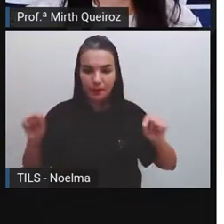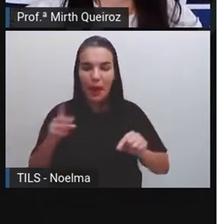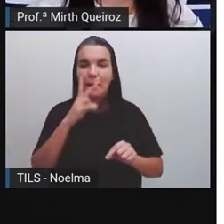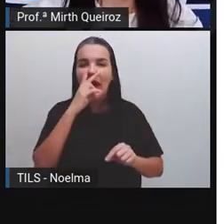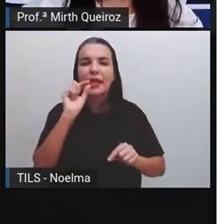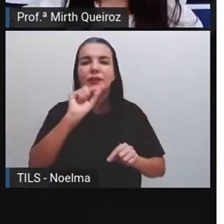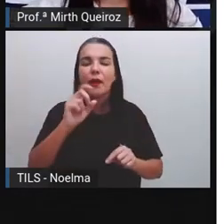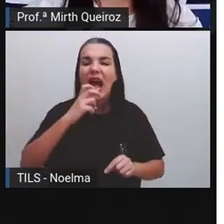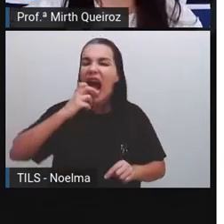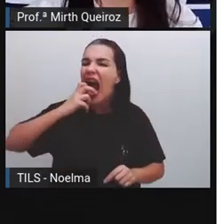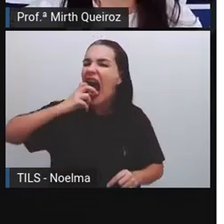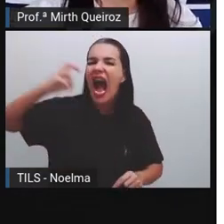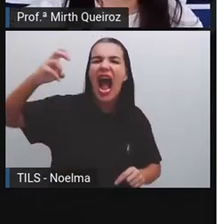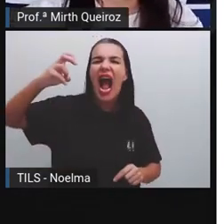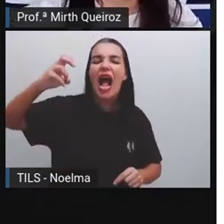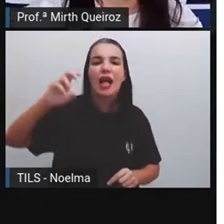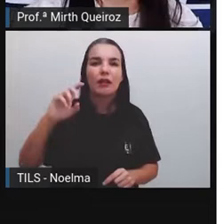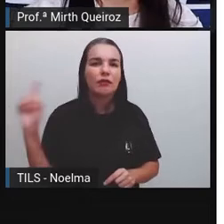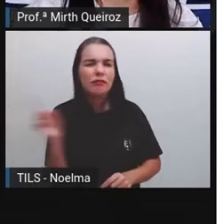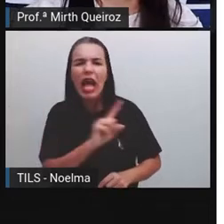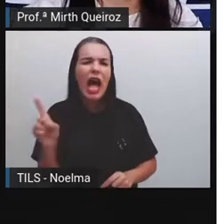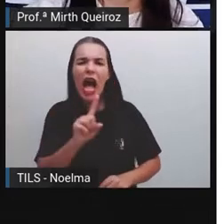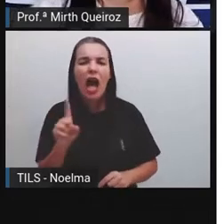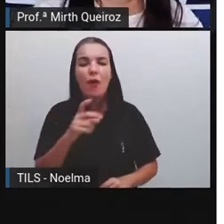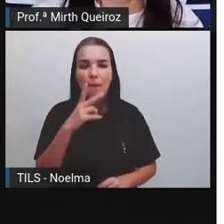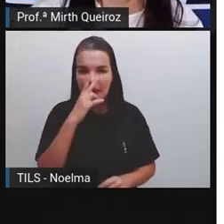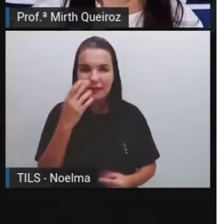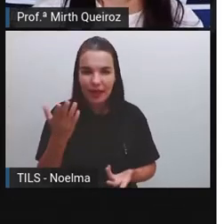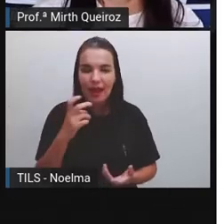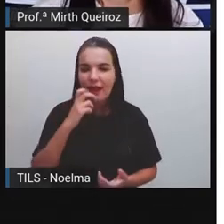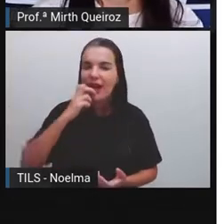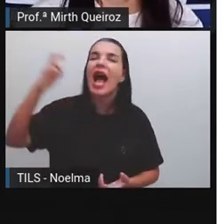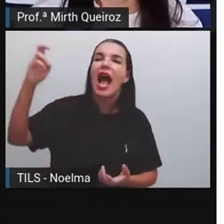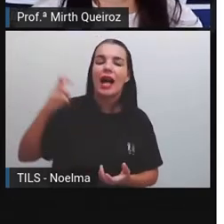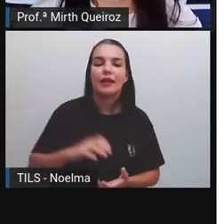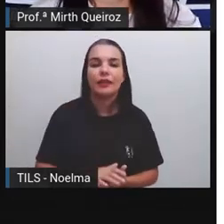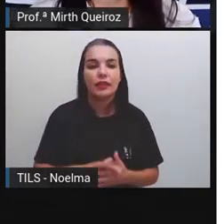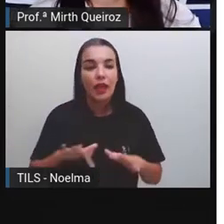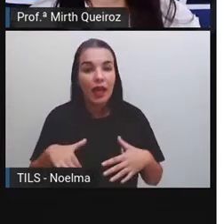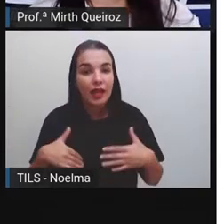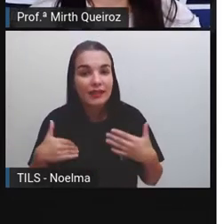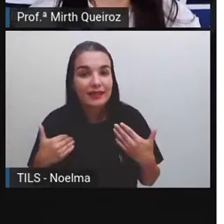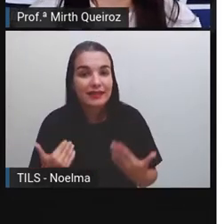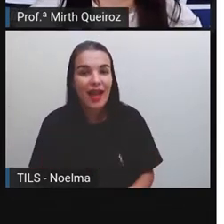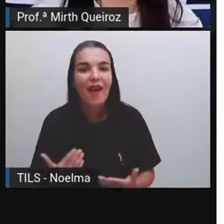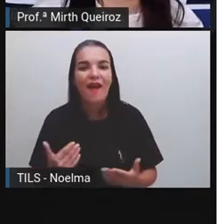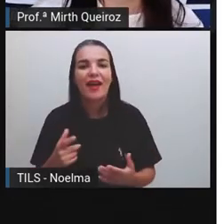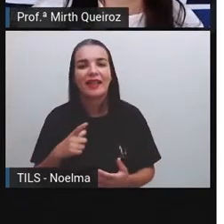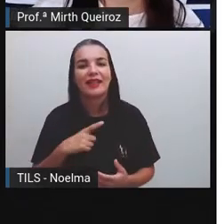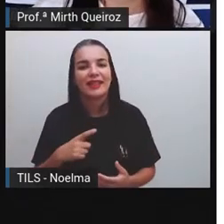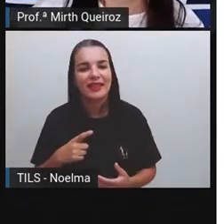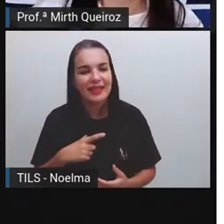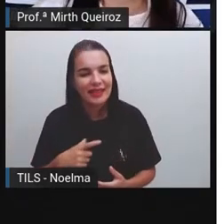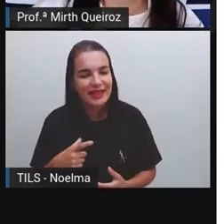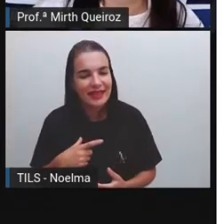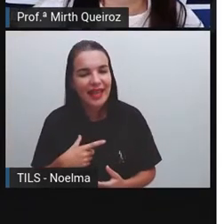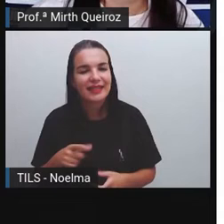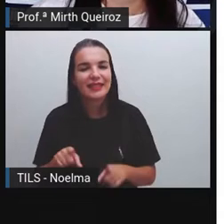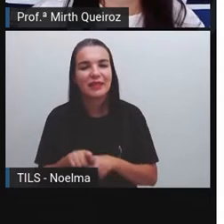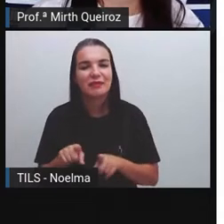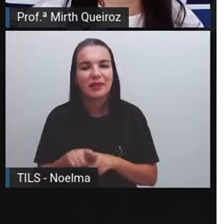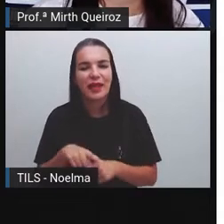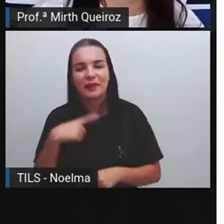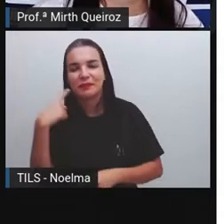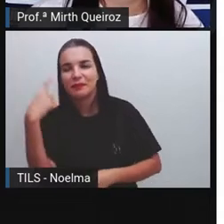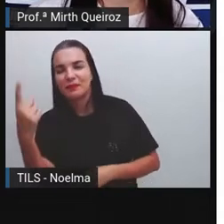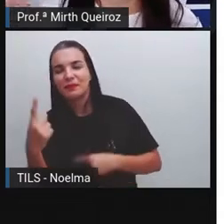a gente tem aqui. Não! Certo? Então, os tipos de balões, né? Vai indicar também o tipo de fala, né?